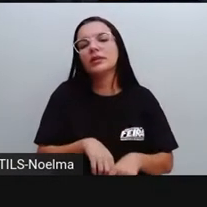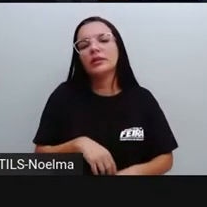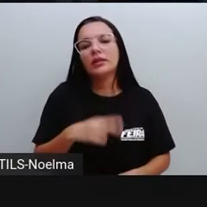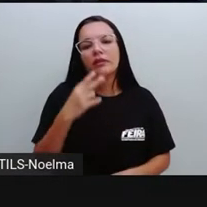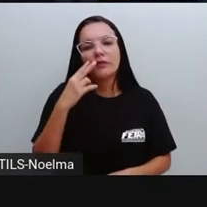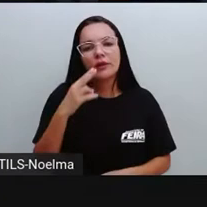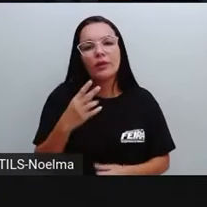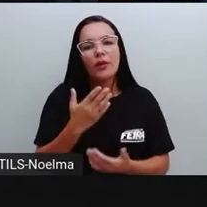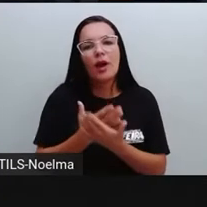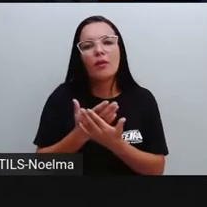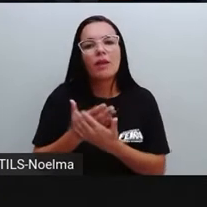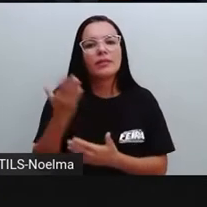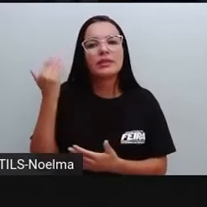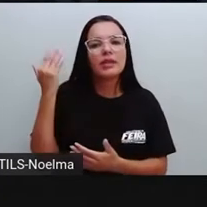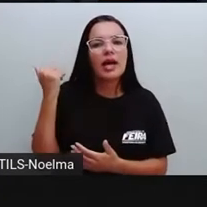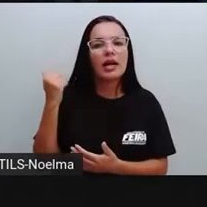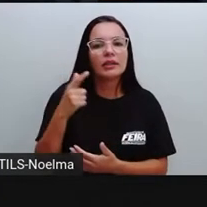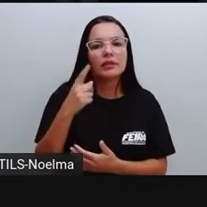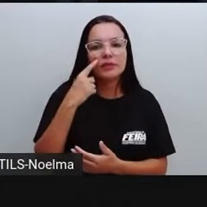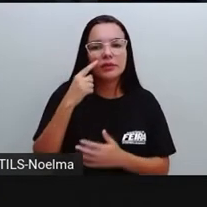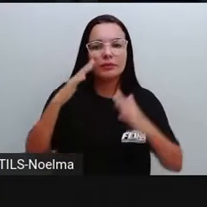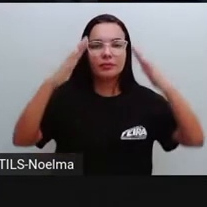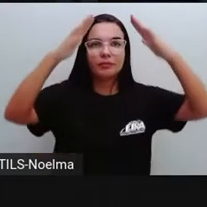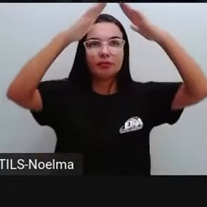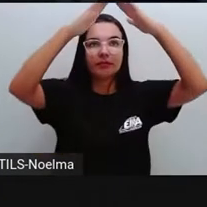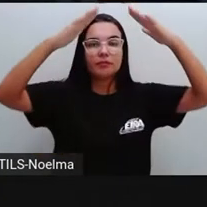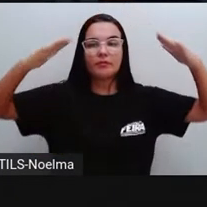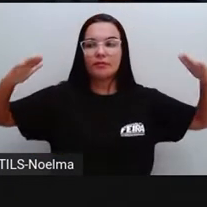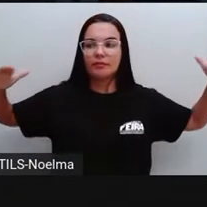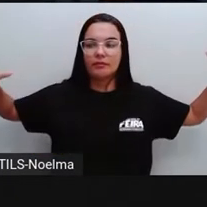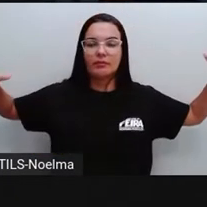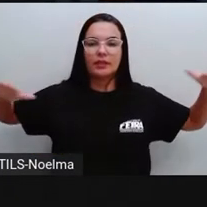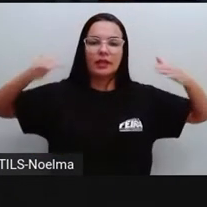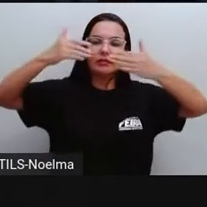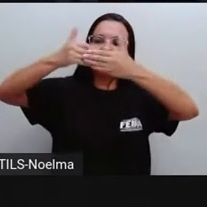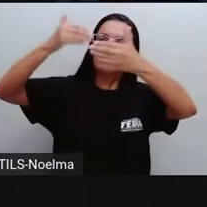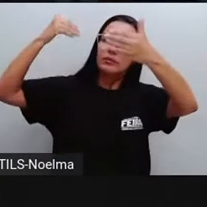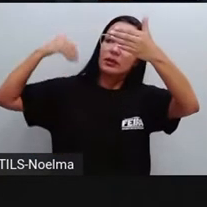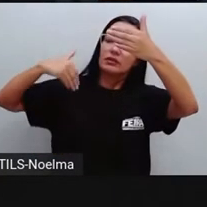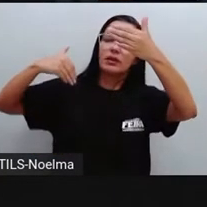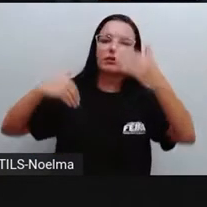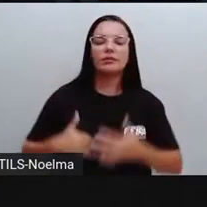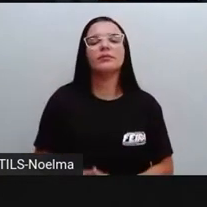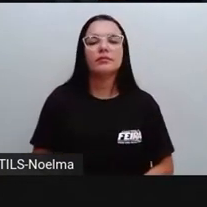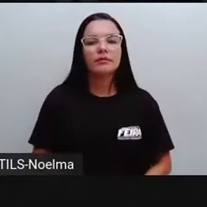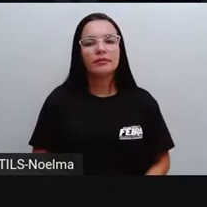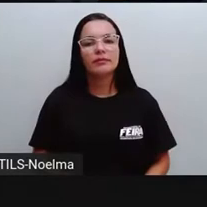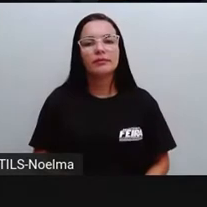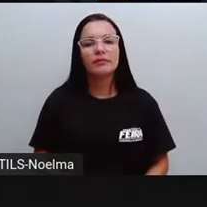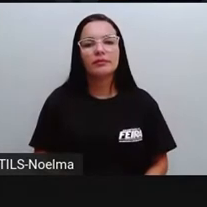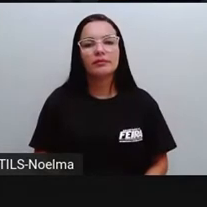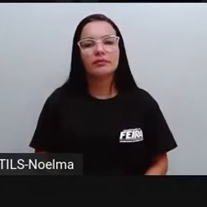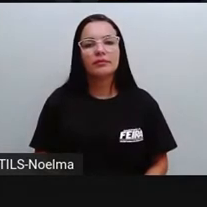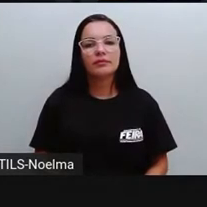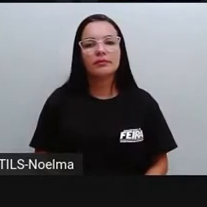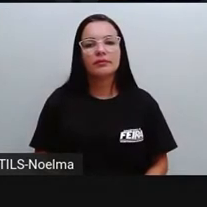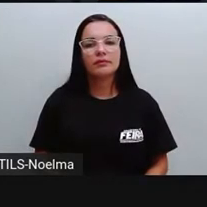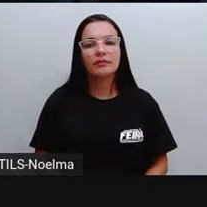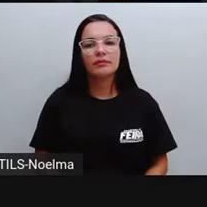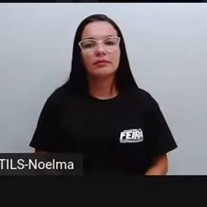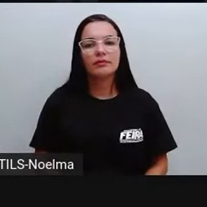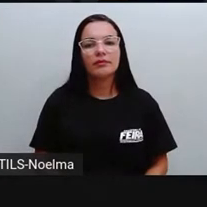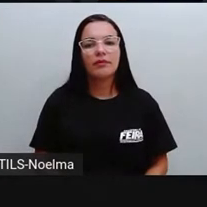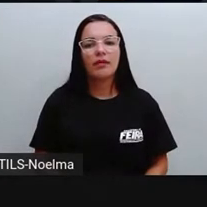anteriores, o antes e o depois, o coreto, né? E aí ele fica atrás do coreto, tá bom? E